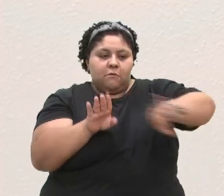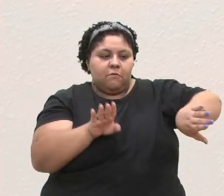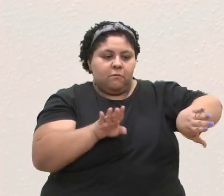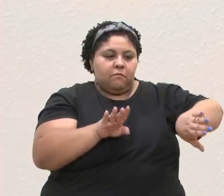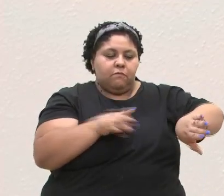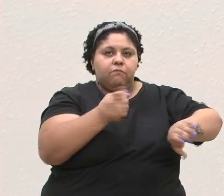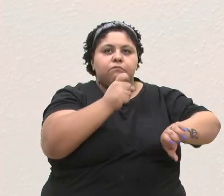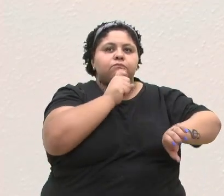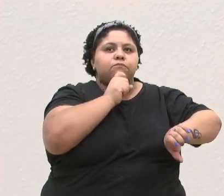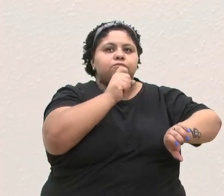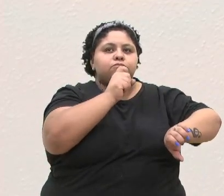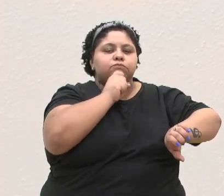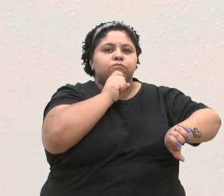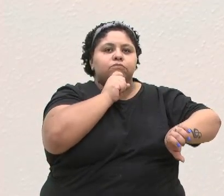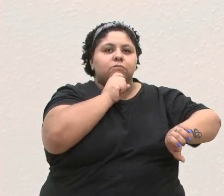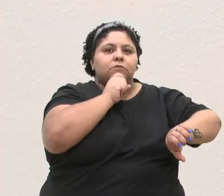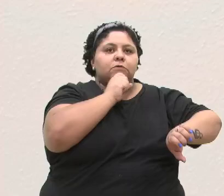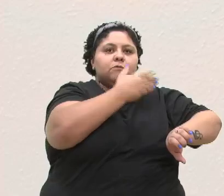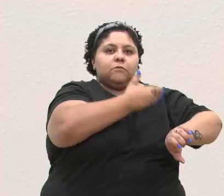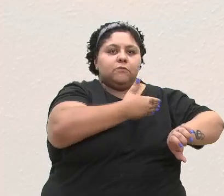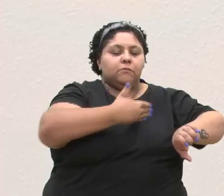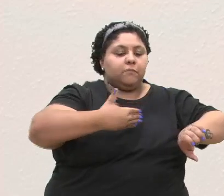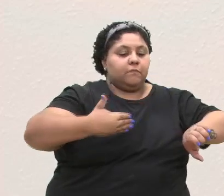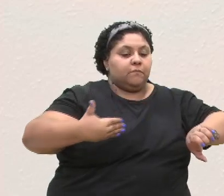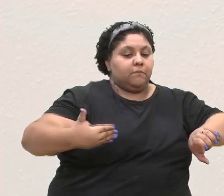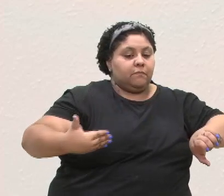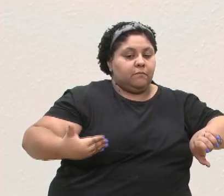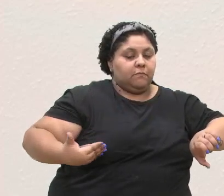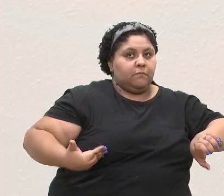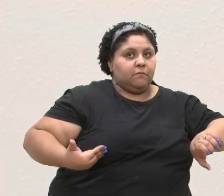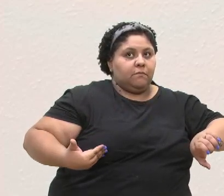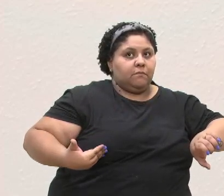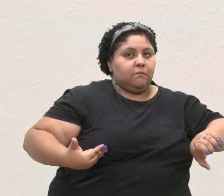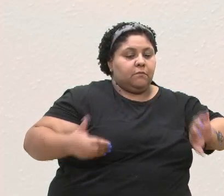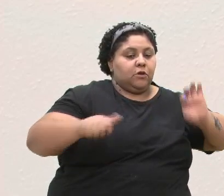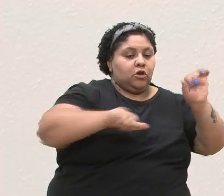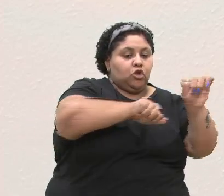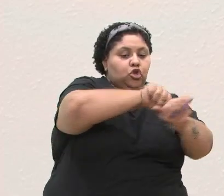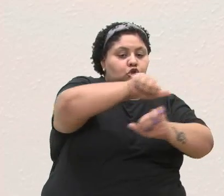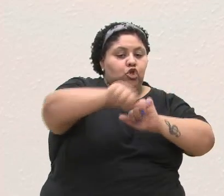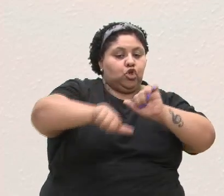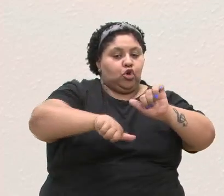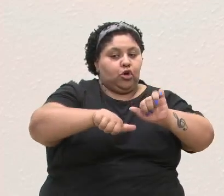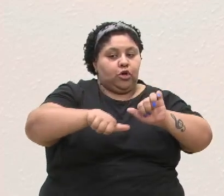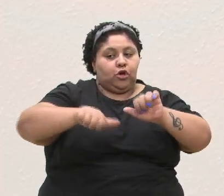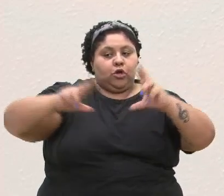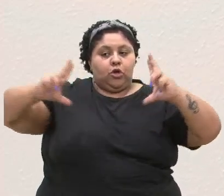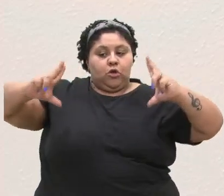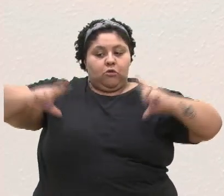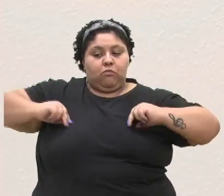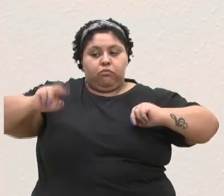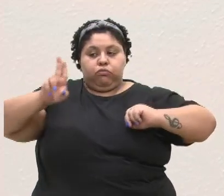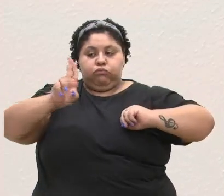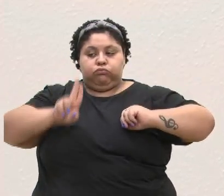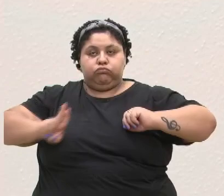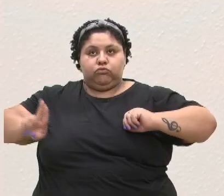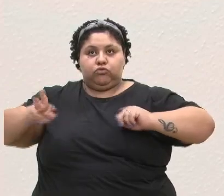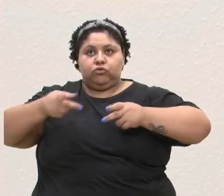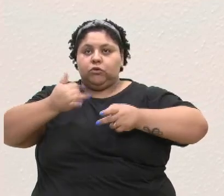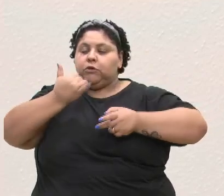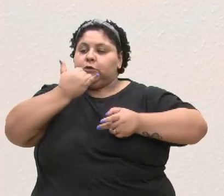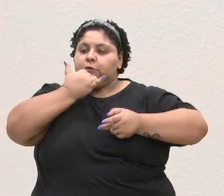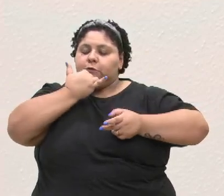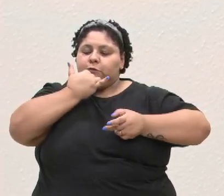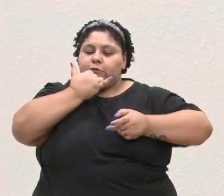especifica da categoria de bem dominical para a categoria de bem público, de uso comum do povo e de